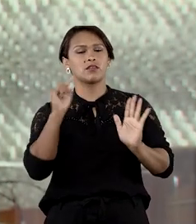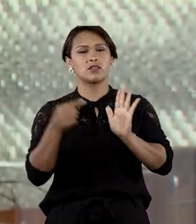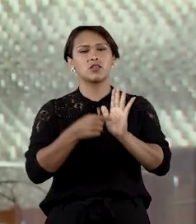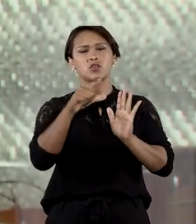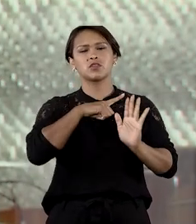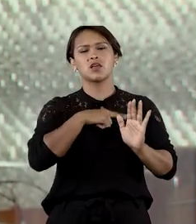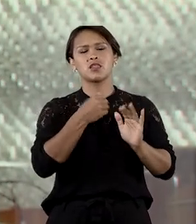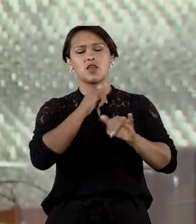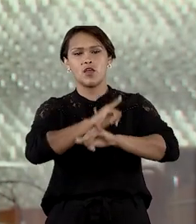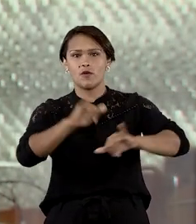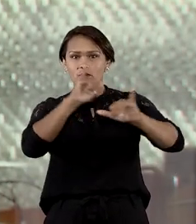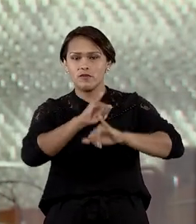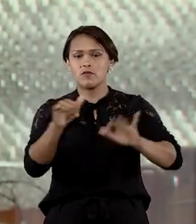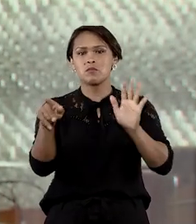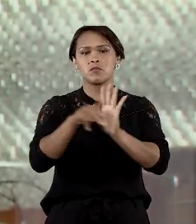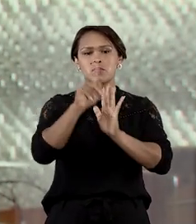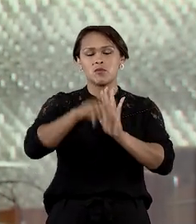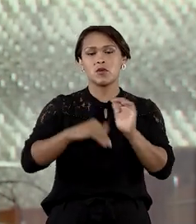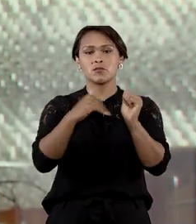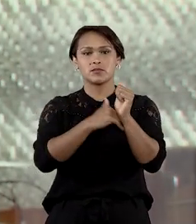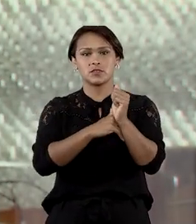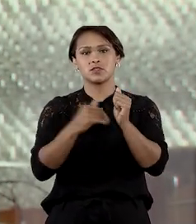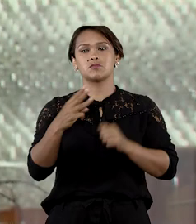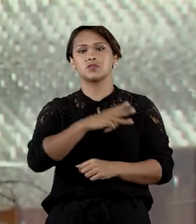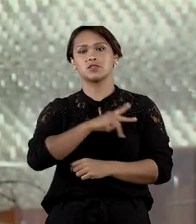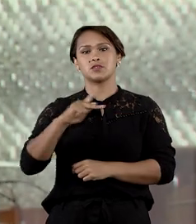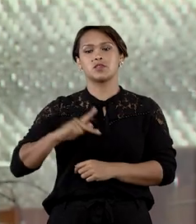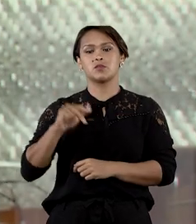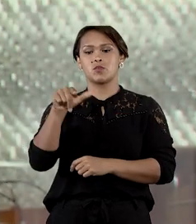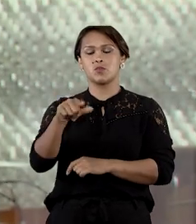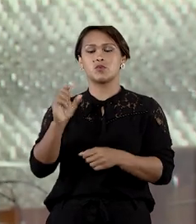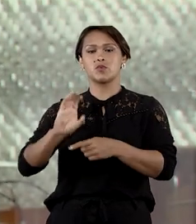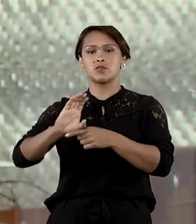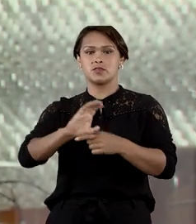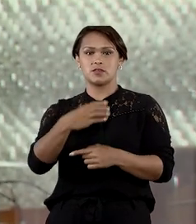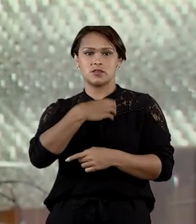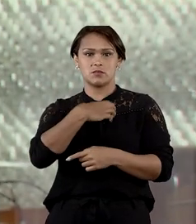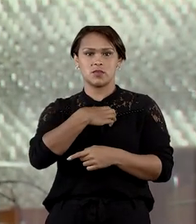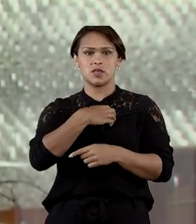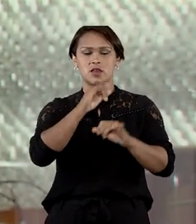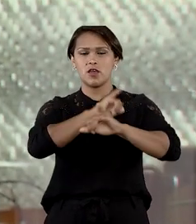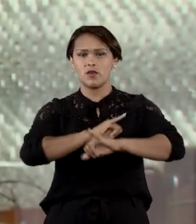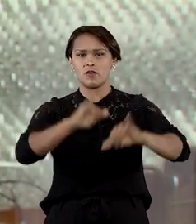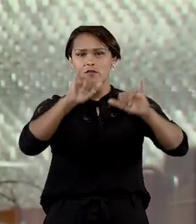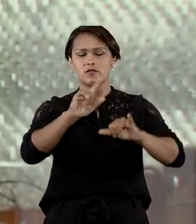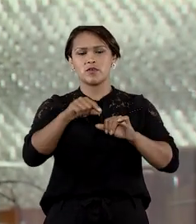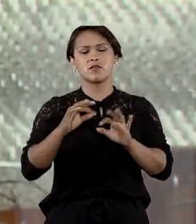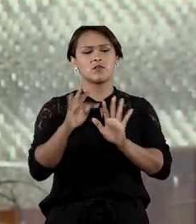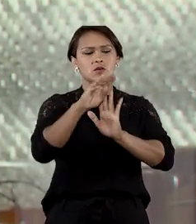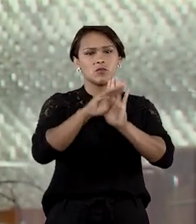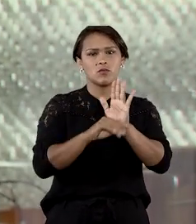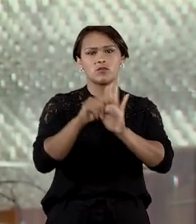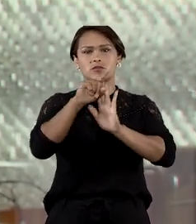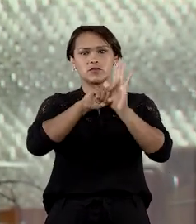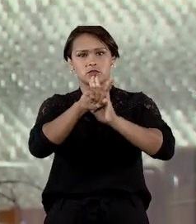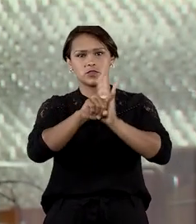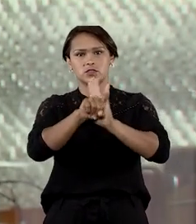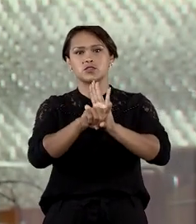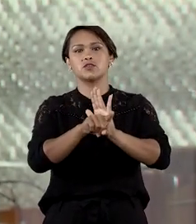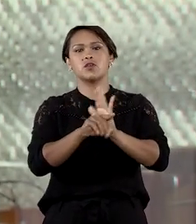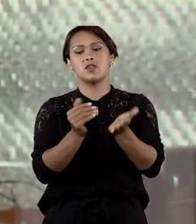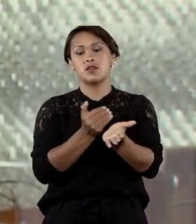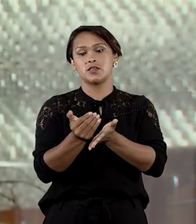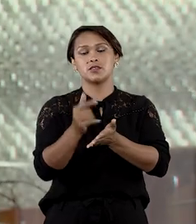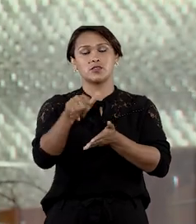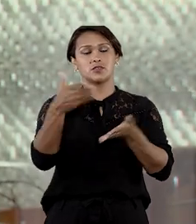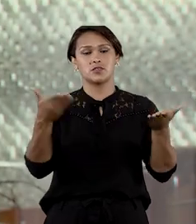denúncia, ela teria vazado informações sigilosas do Ministério Público da Bahia relativas a procedimentos investigatórios em